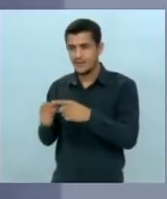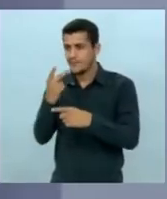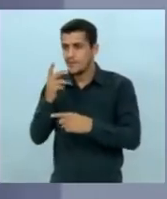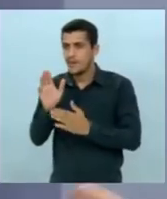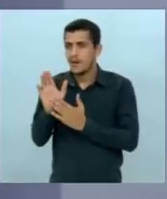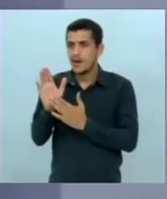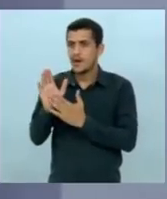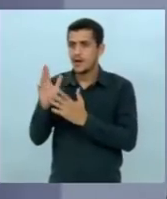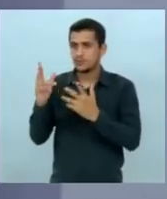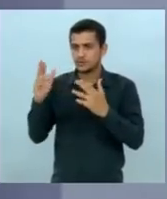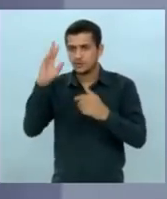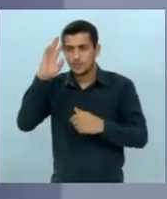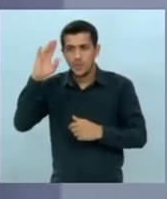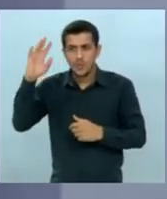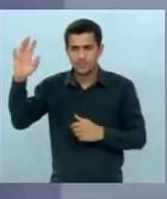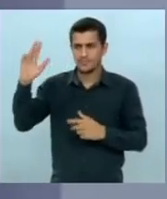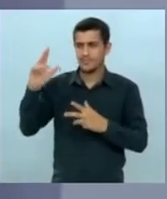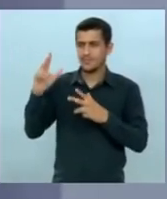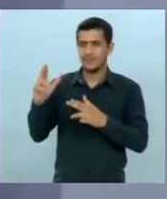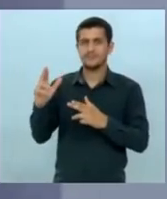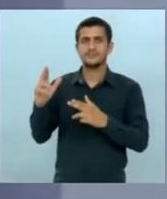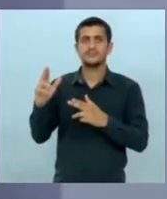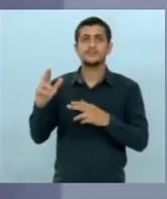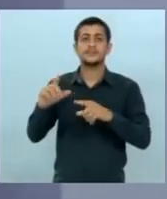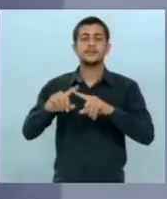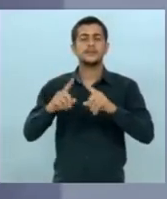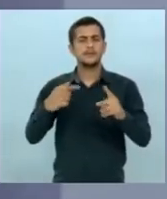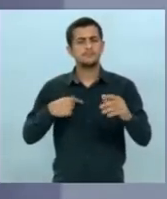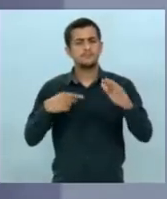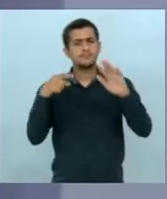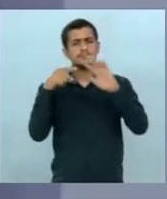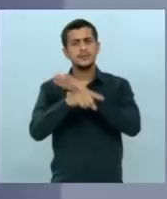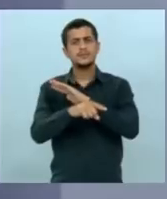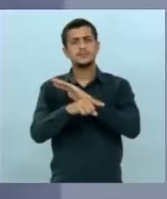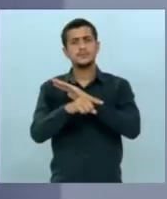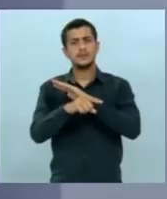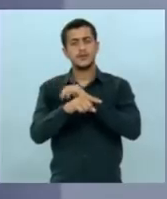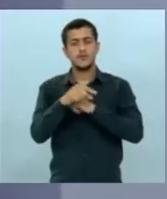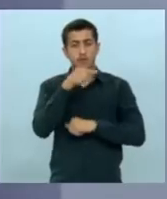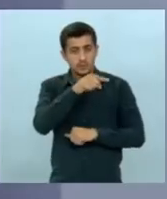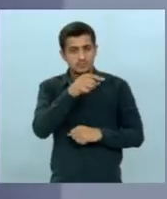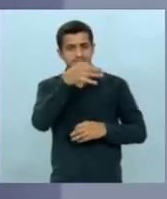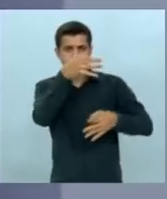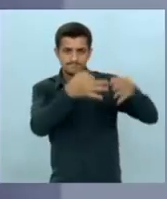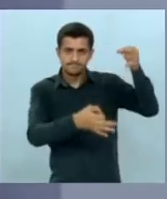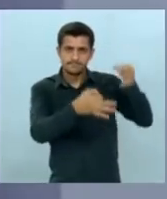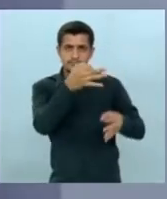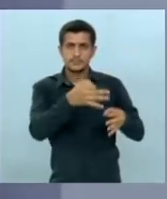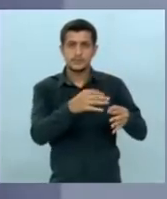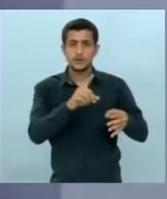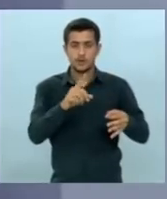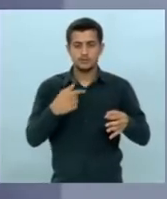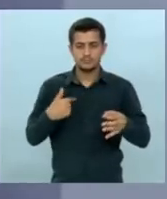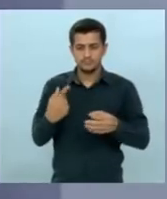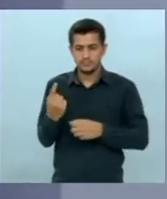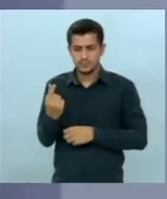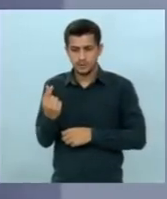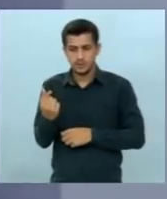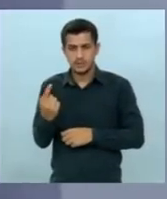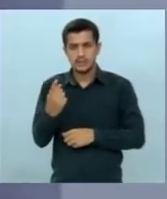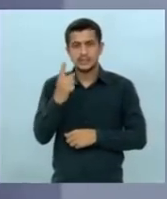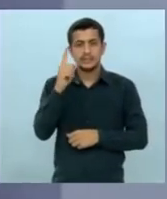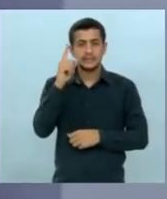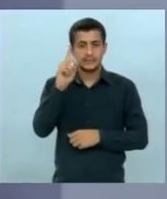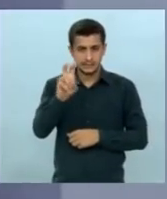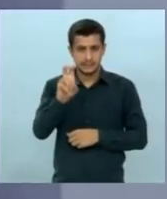às vezes até distantes da realidade. E eu queria perguntar ao candidato Odilon, nós temos o orçamento para o ano que vem de